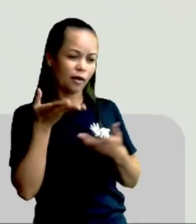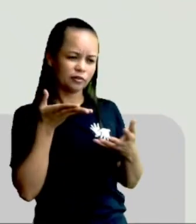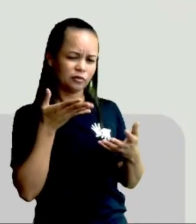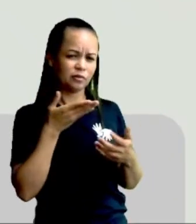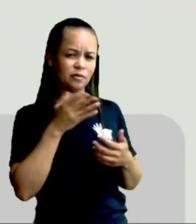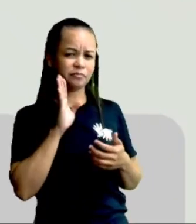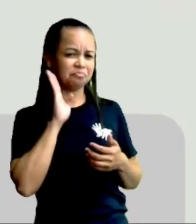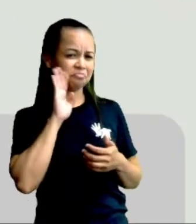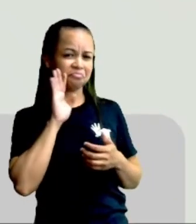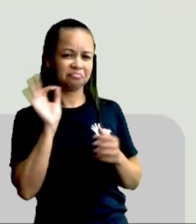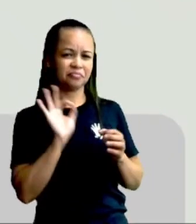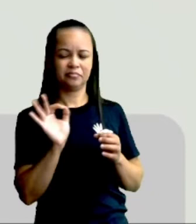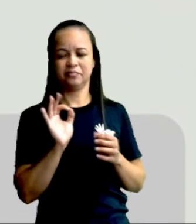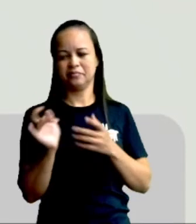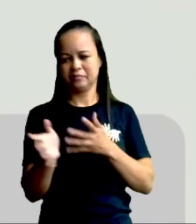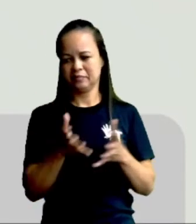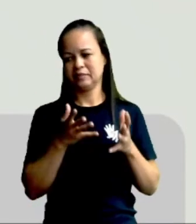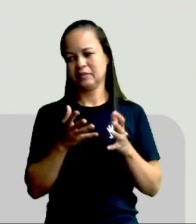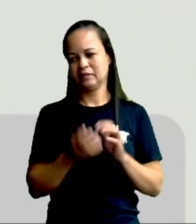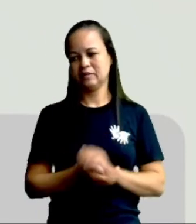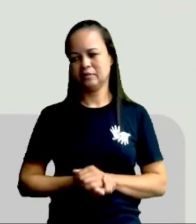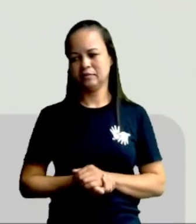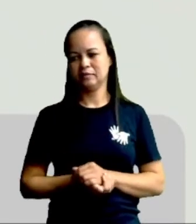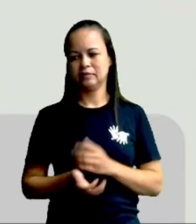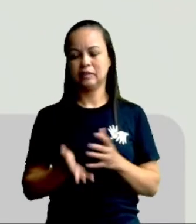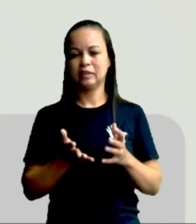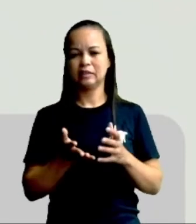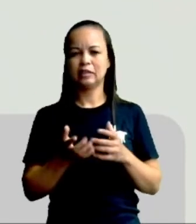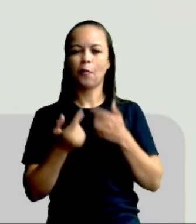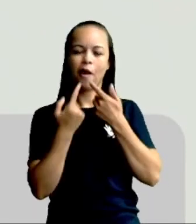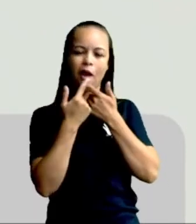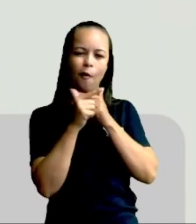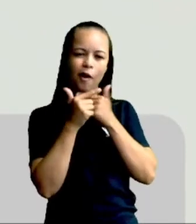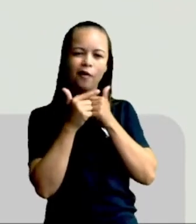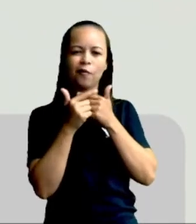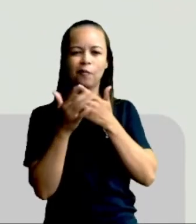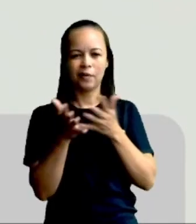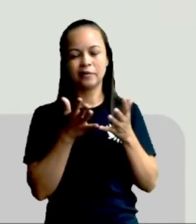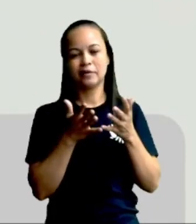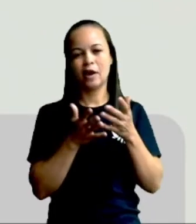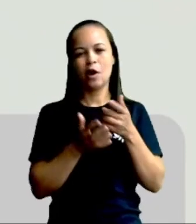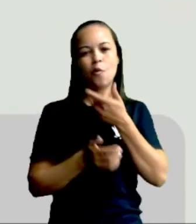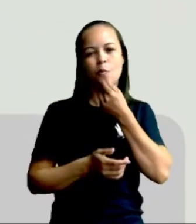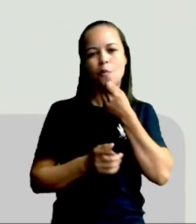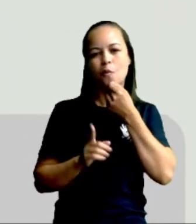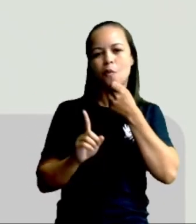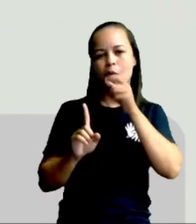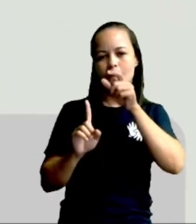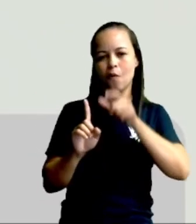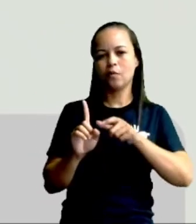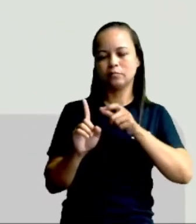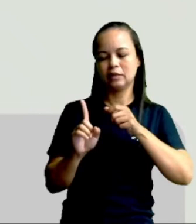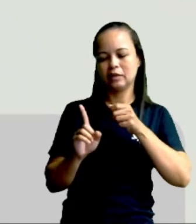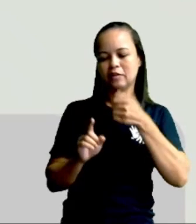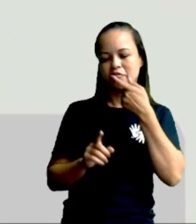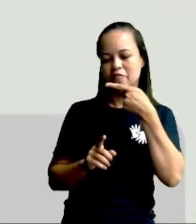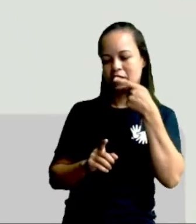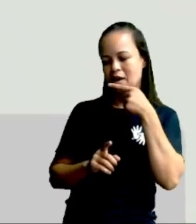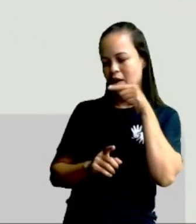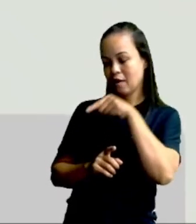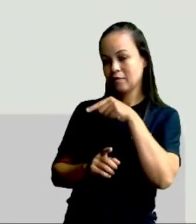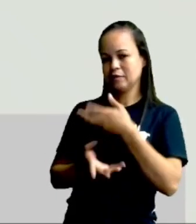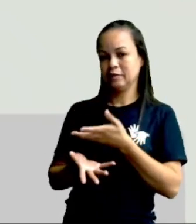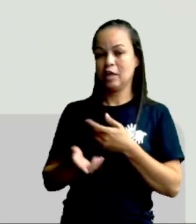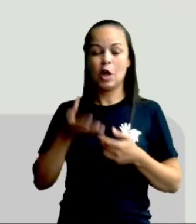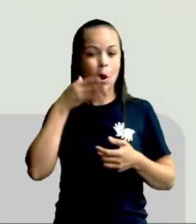stand-up comedy. Então, é uma comédia. O cara está dizendo uma piada pra ele. Ele não gosta nadinha